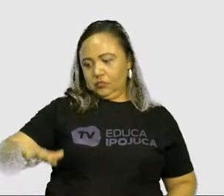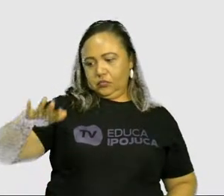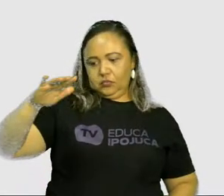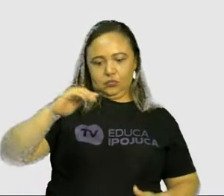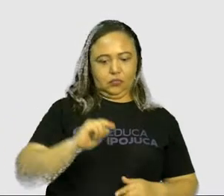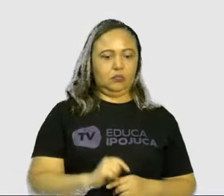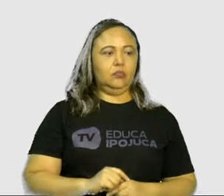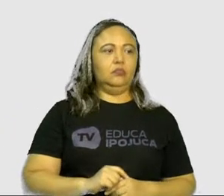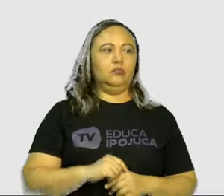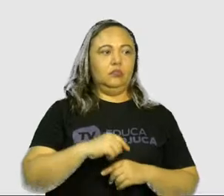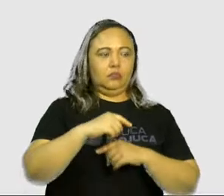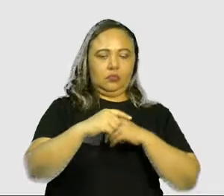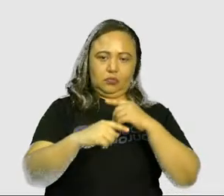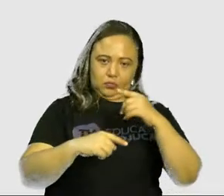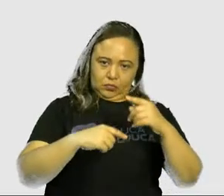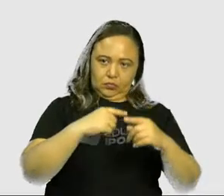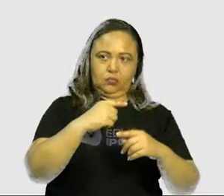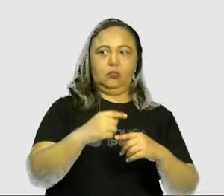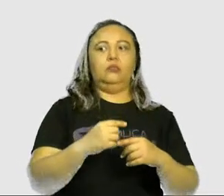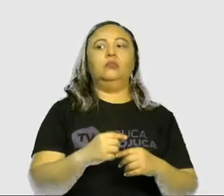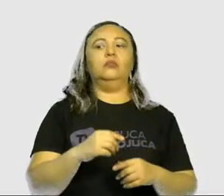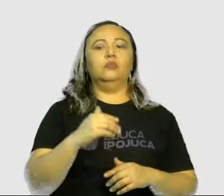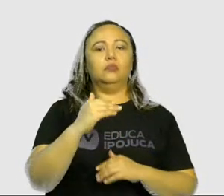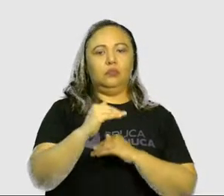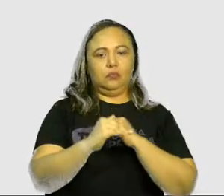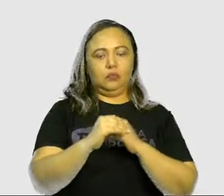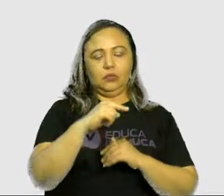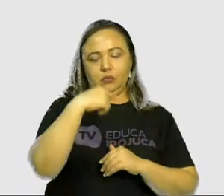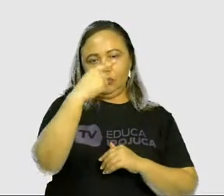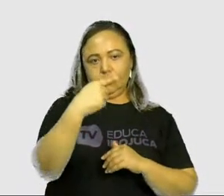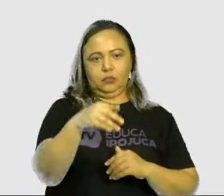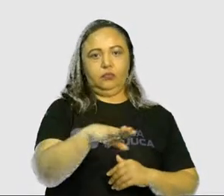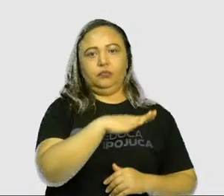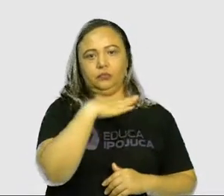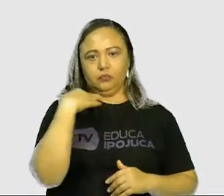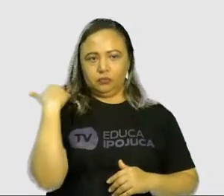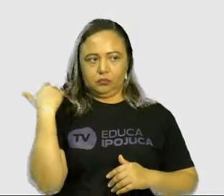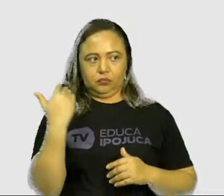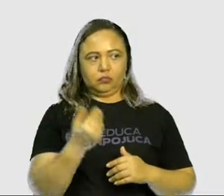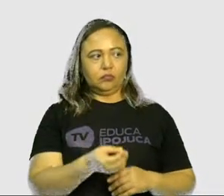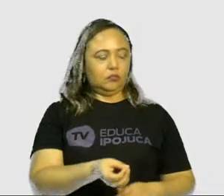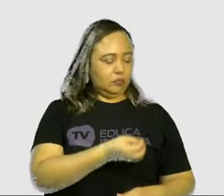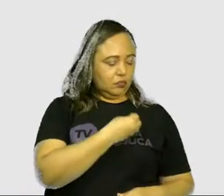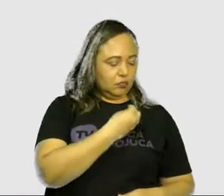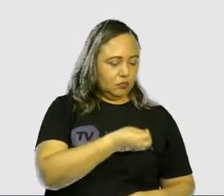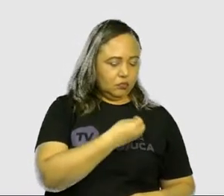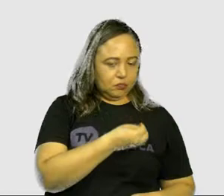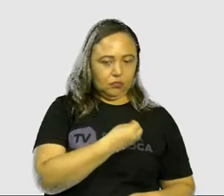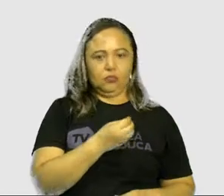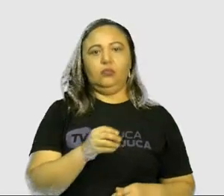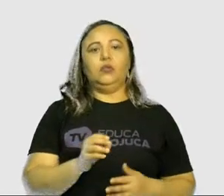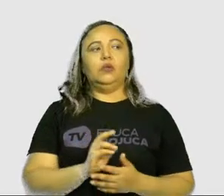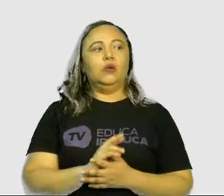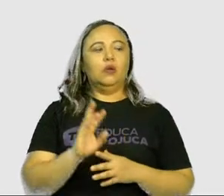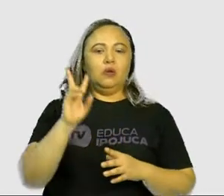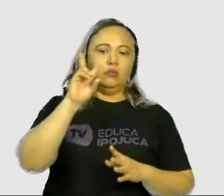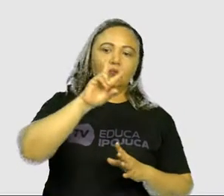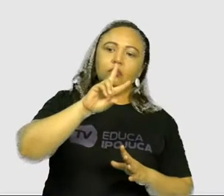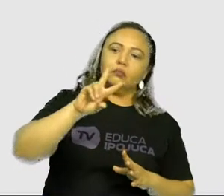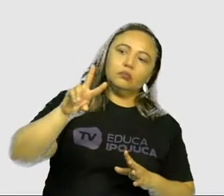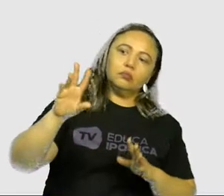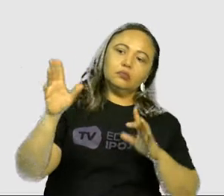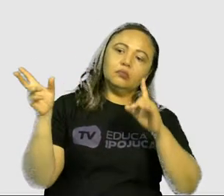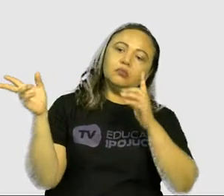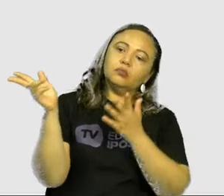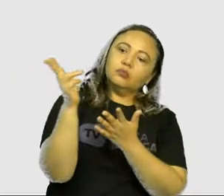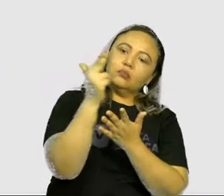reproduzem e morrem. Então, o que são seres vivos? Então, você vai olhando aí, nós temos aí